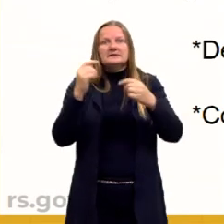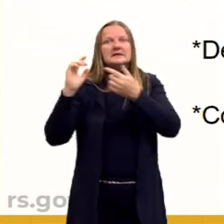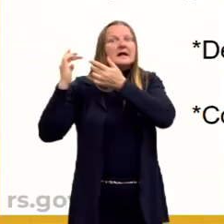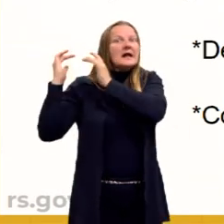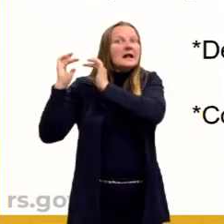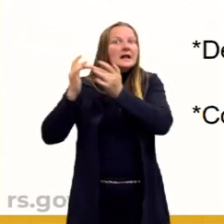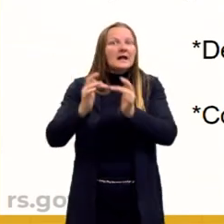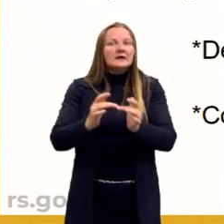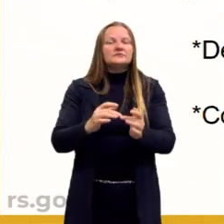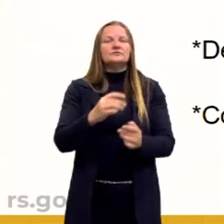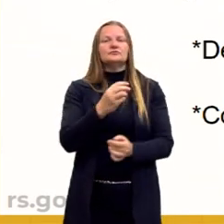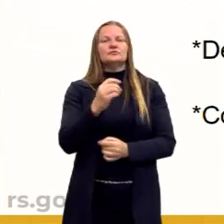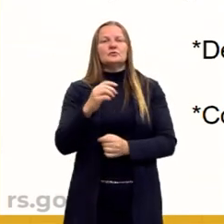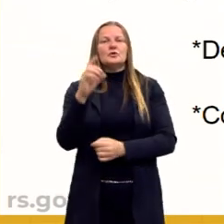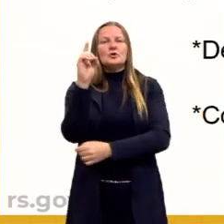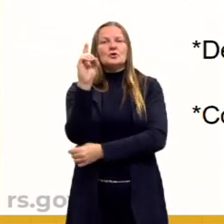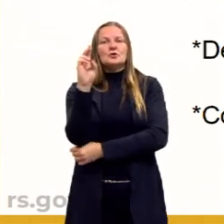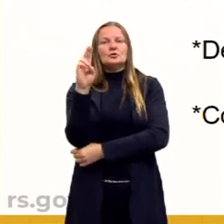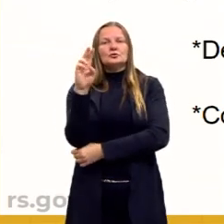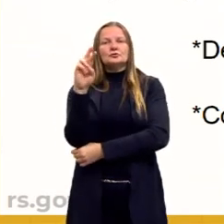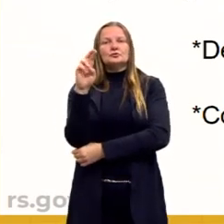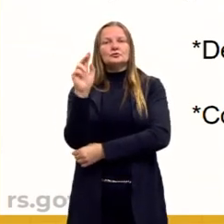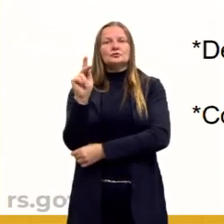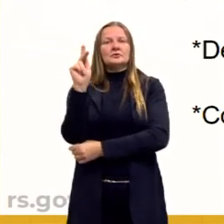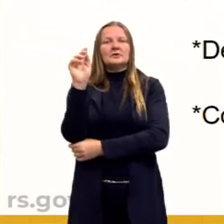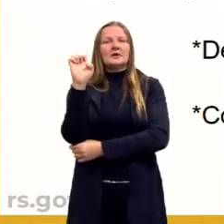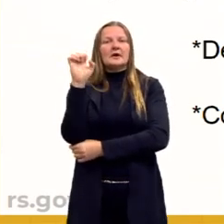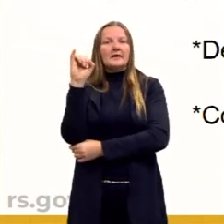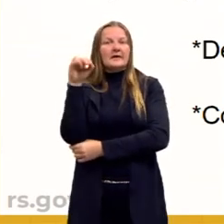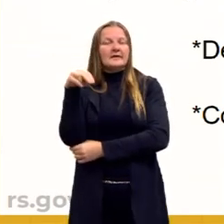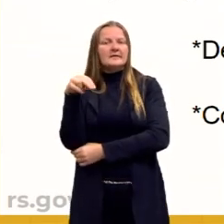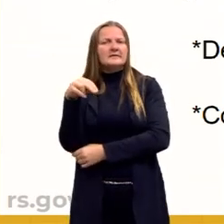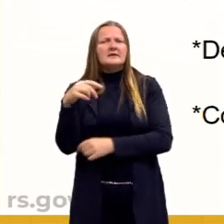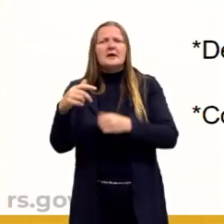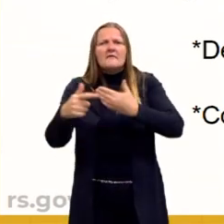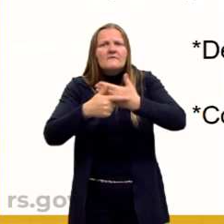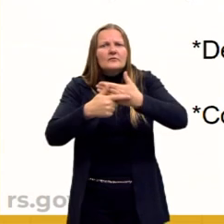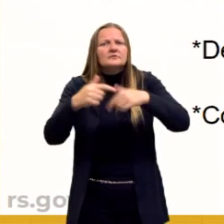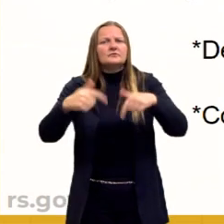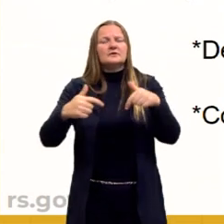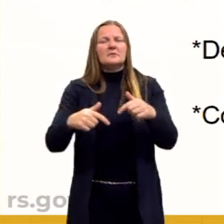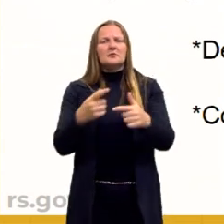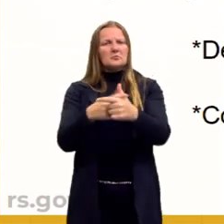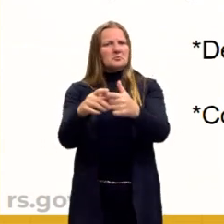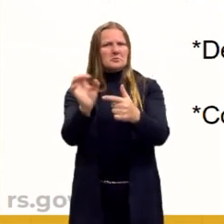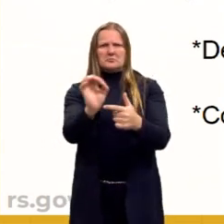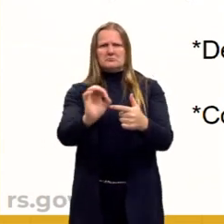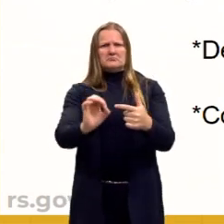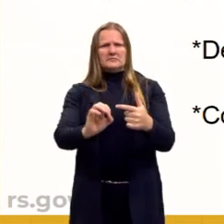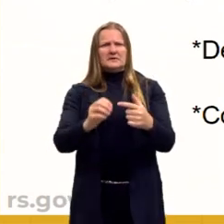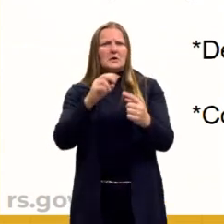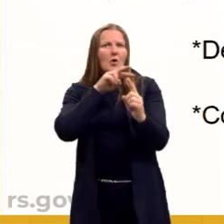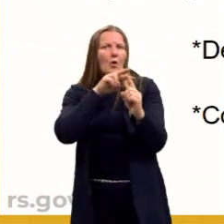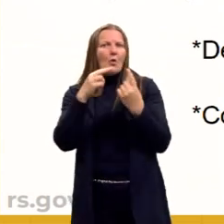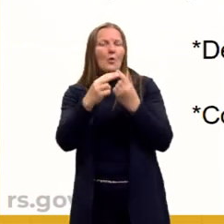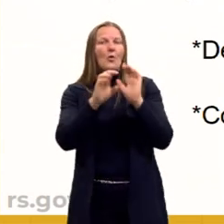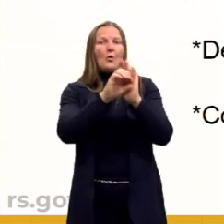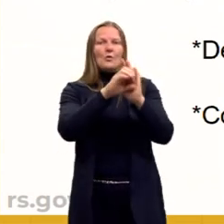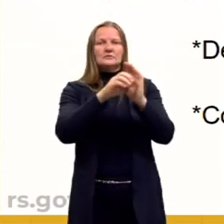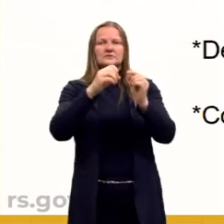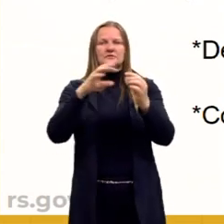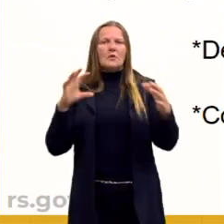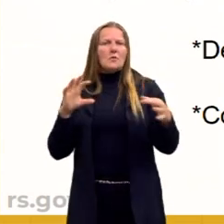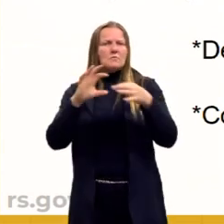Olha só, o Durkheim, ele não via o trabalho como um problema. Ele via o trabalho como um fator de